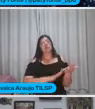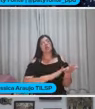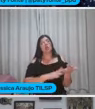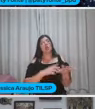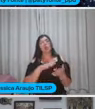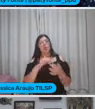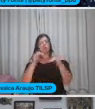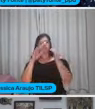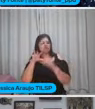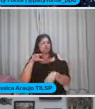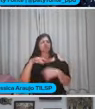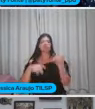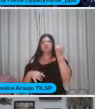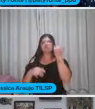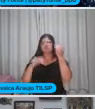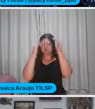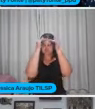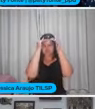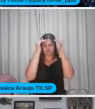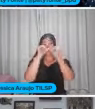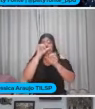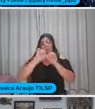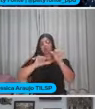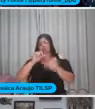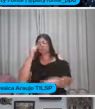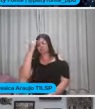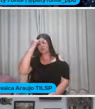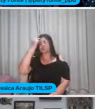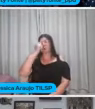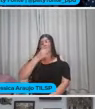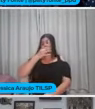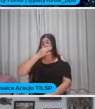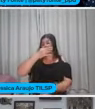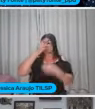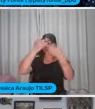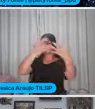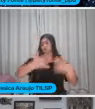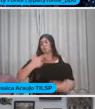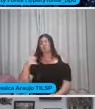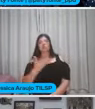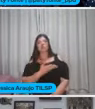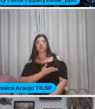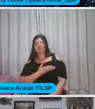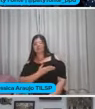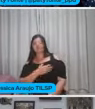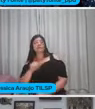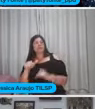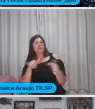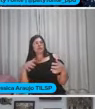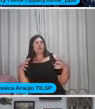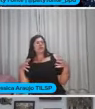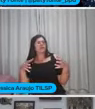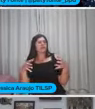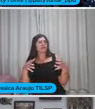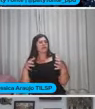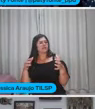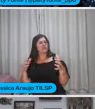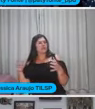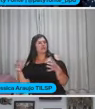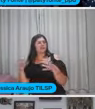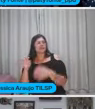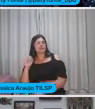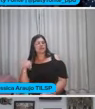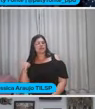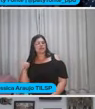respeito Mudar de ideia Diante dos argumentos Do colega Então trabalhar em equipe É um outro patamar